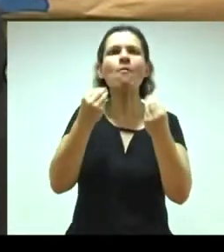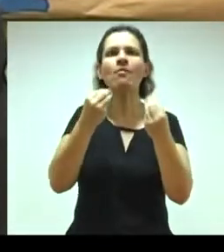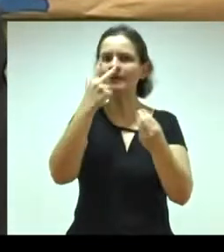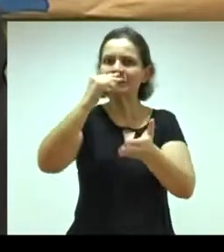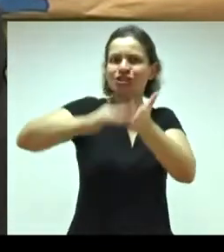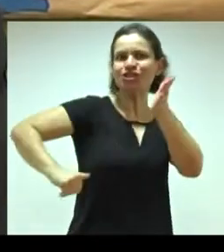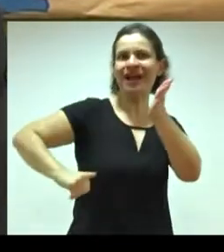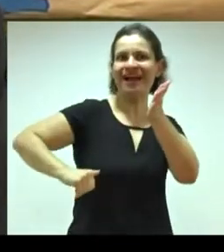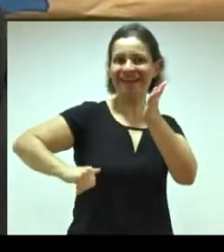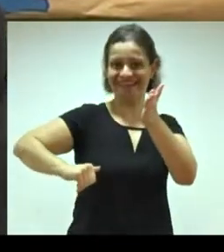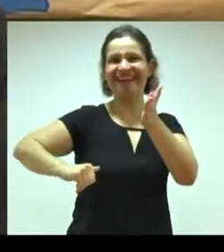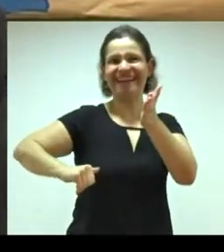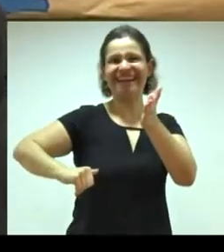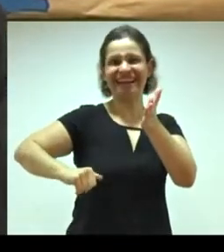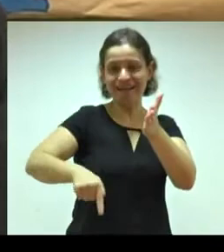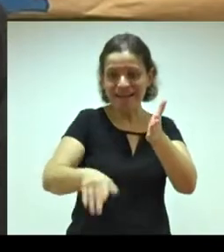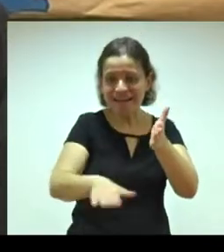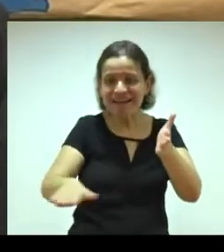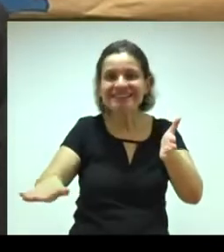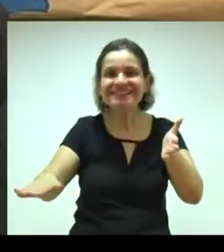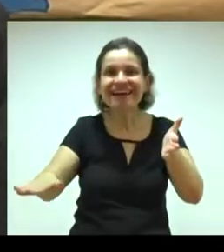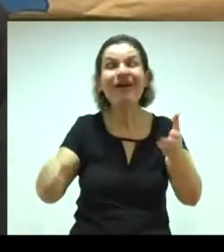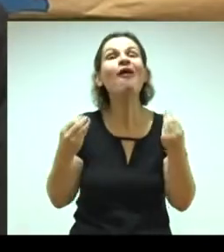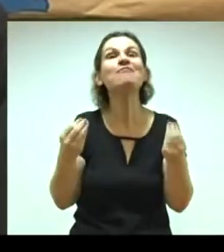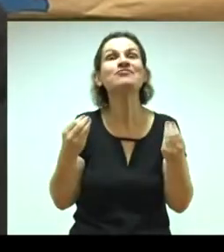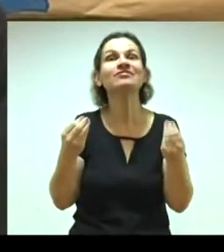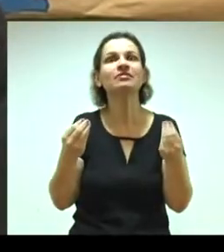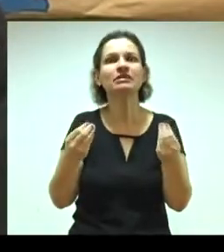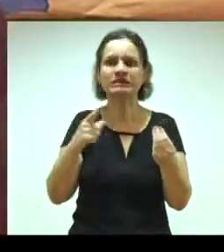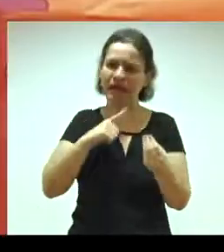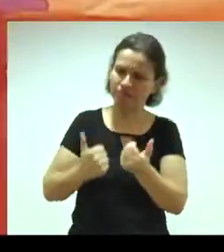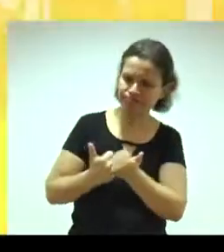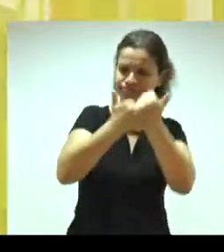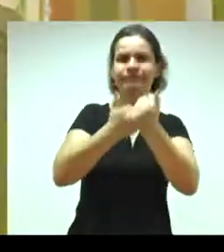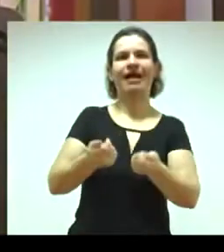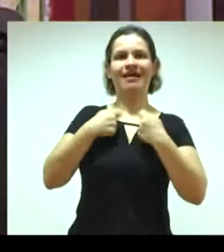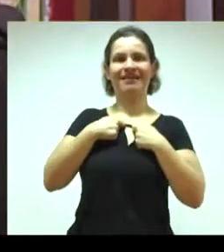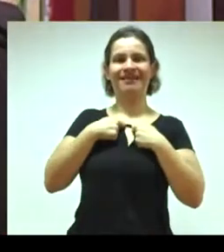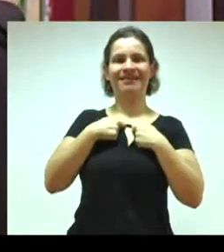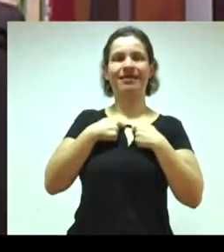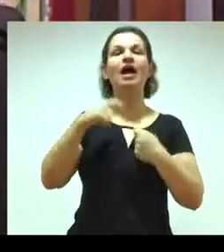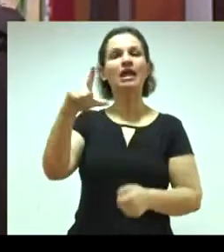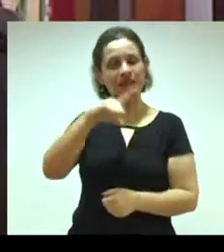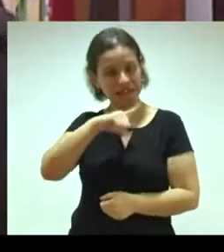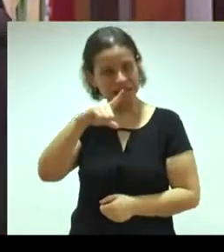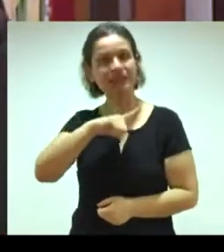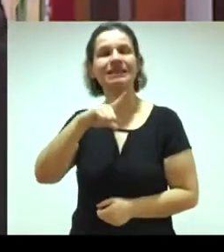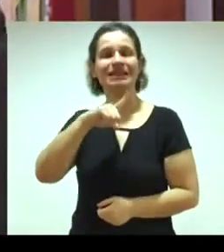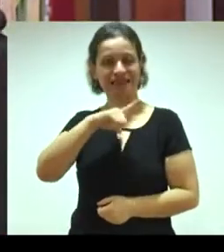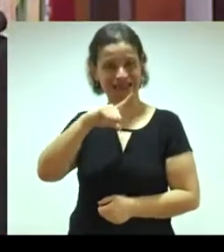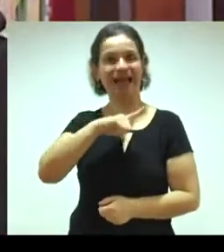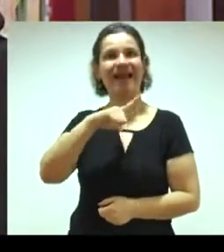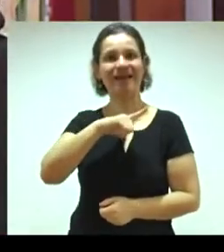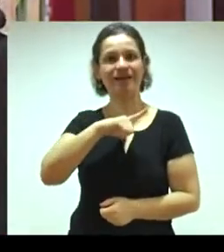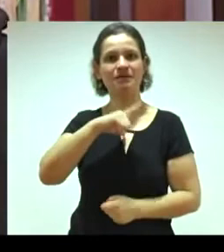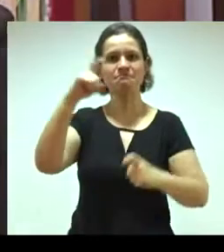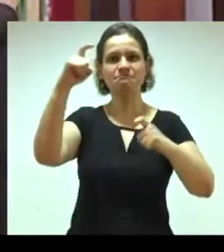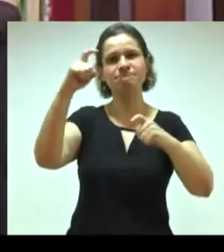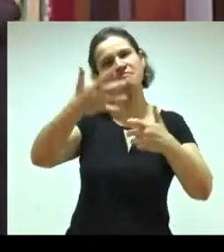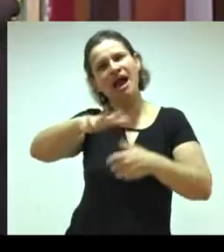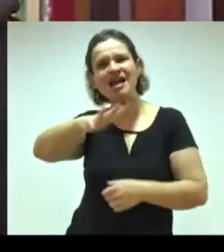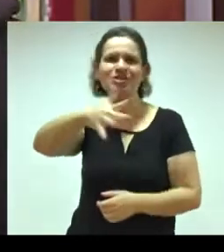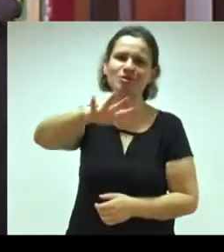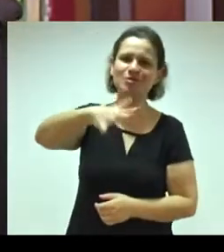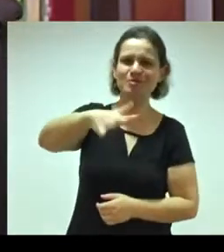da criança, então eles dão todo o suporte. Nós temos, em média,